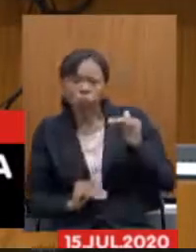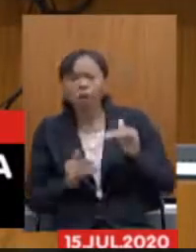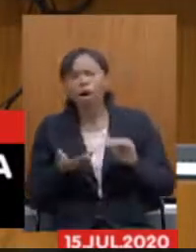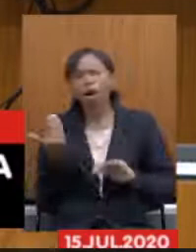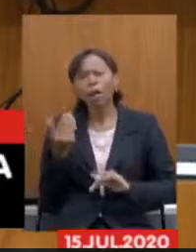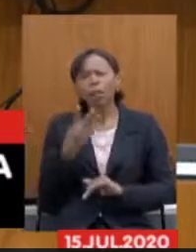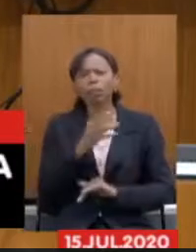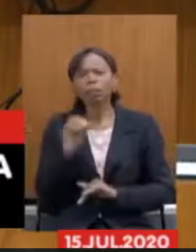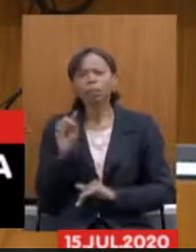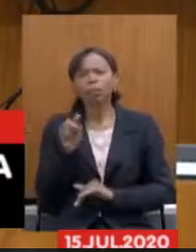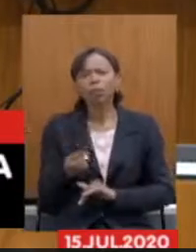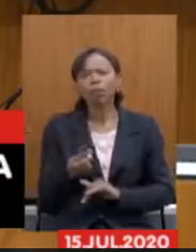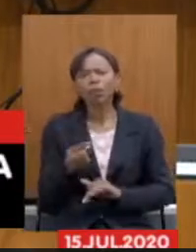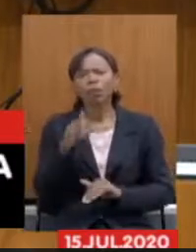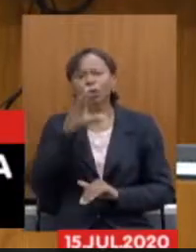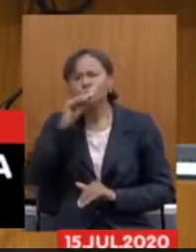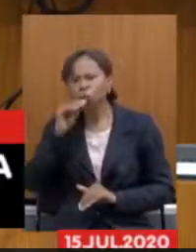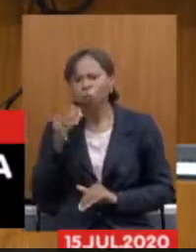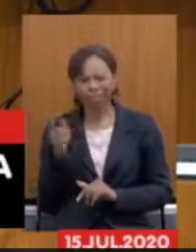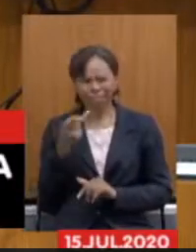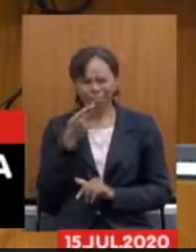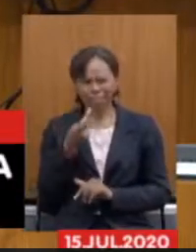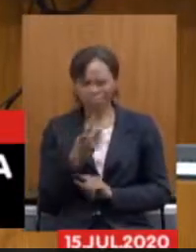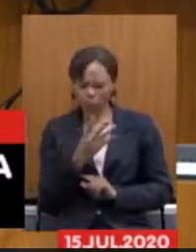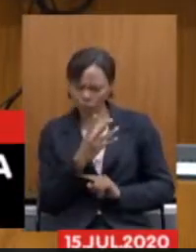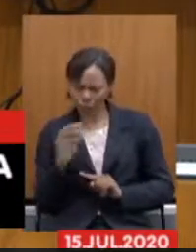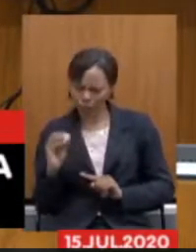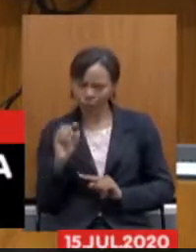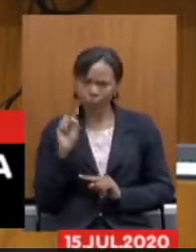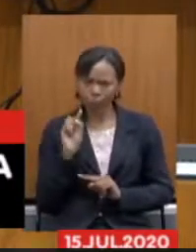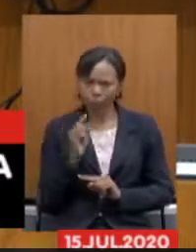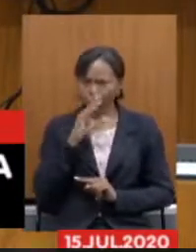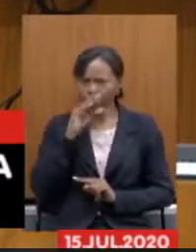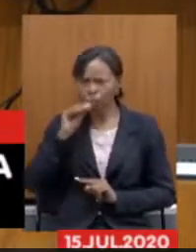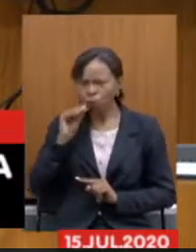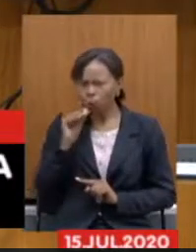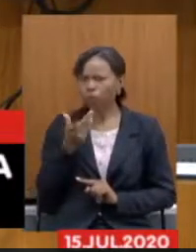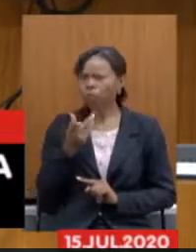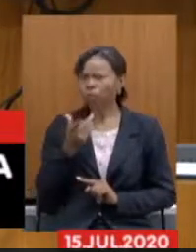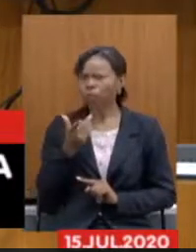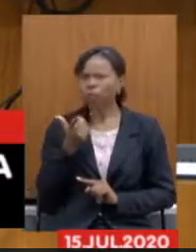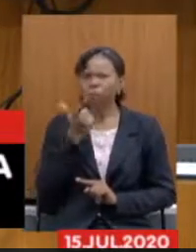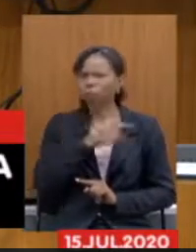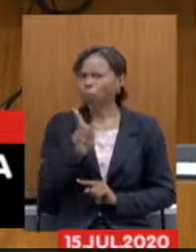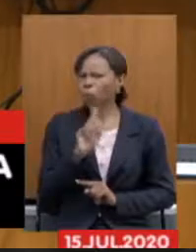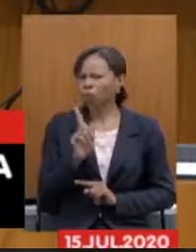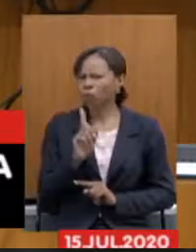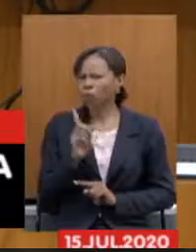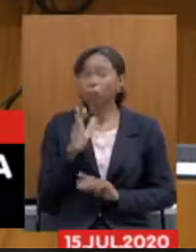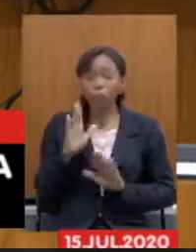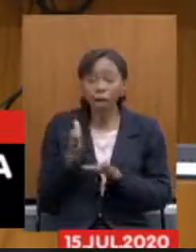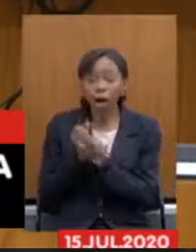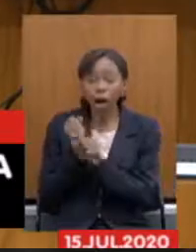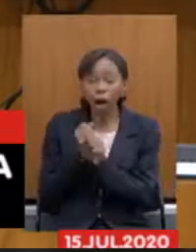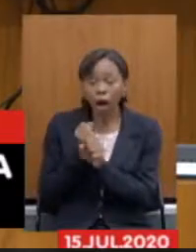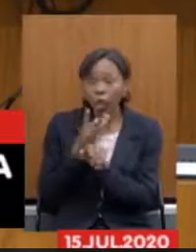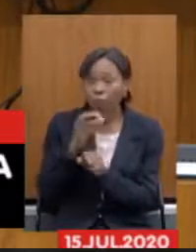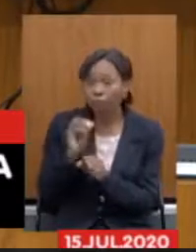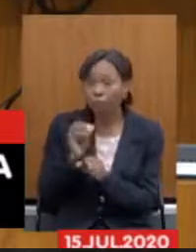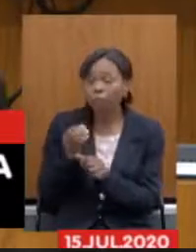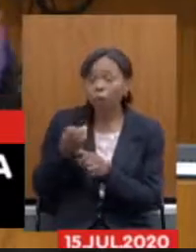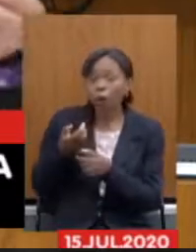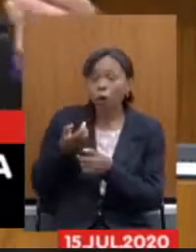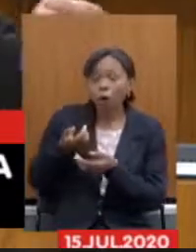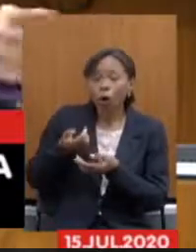servidores eles querem nos dizer que esses 400 mil servidores não conseguiriam que contribuíram por 30 anos não